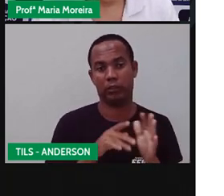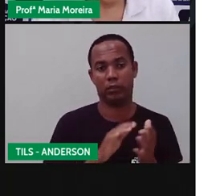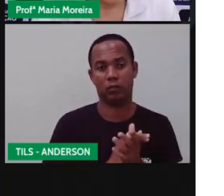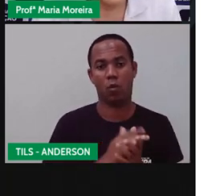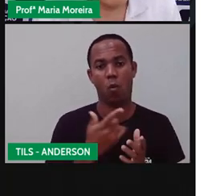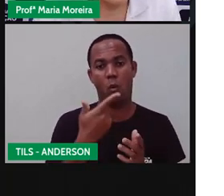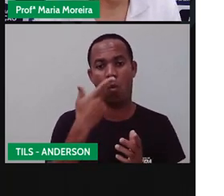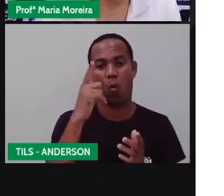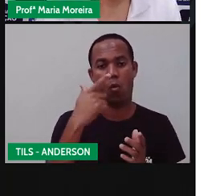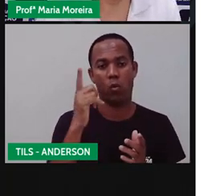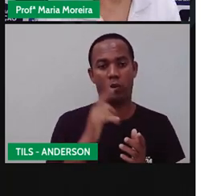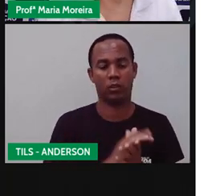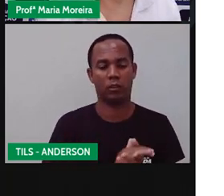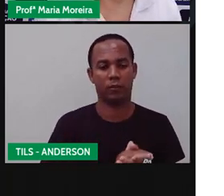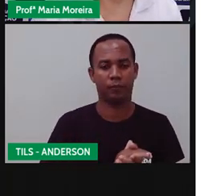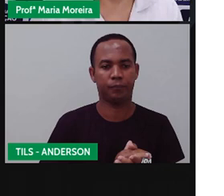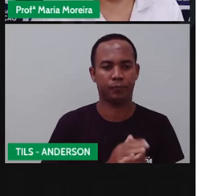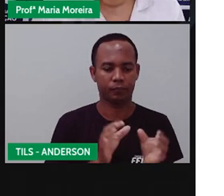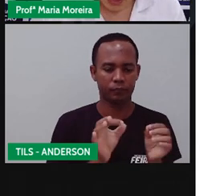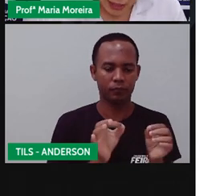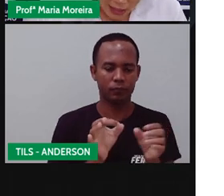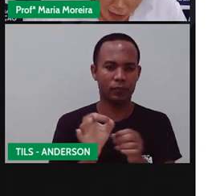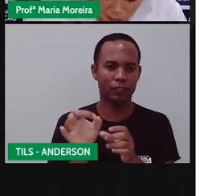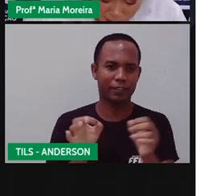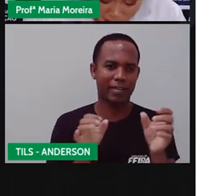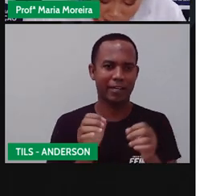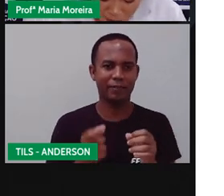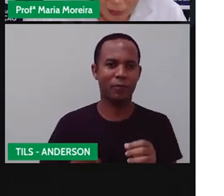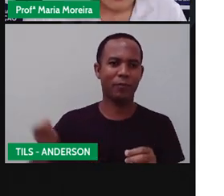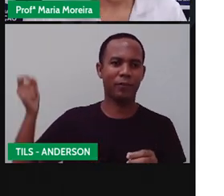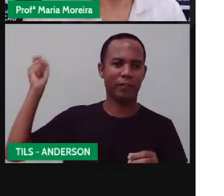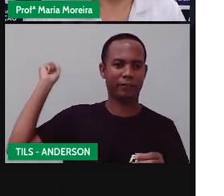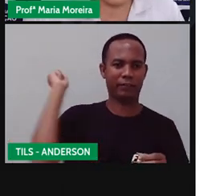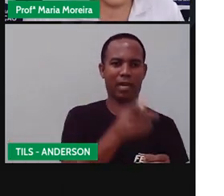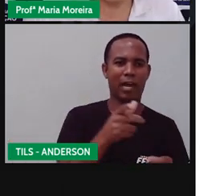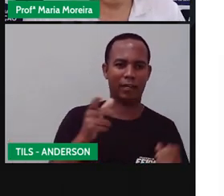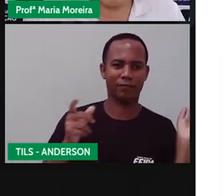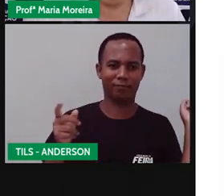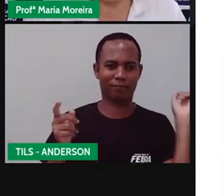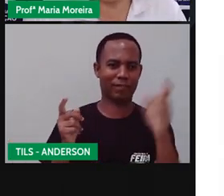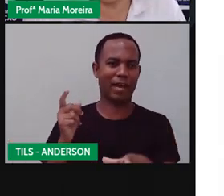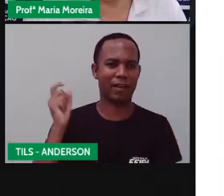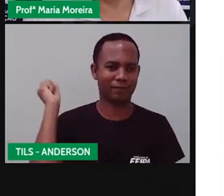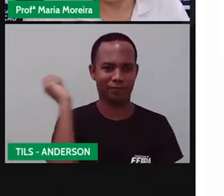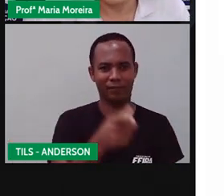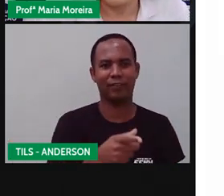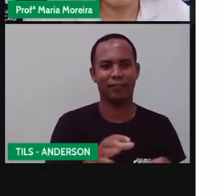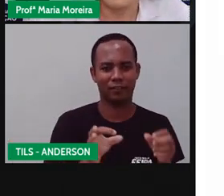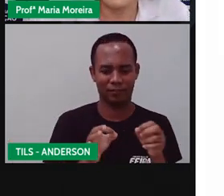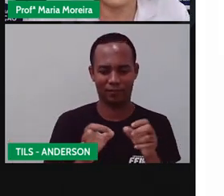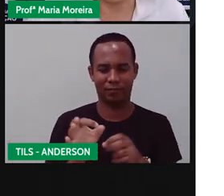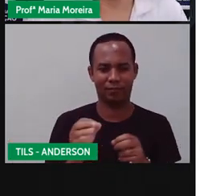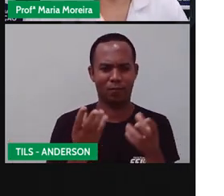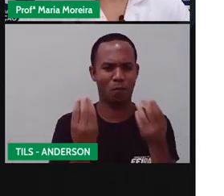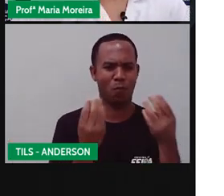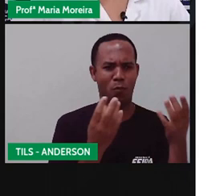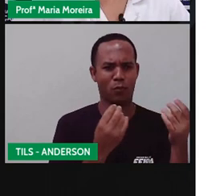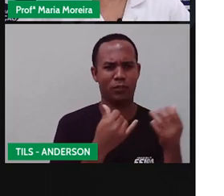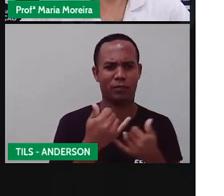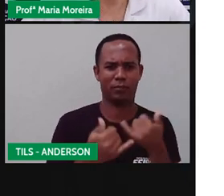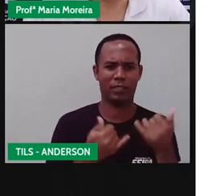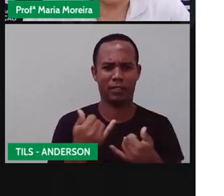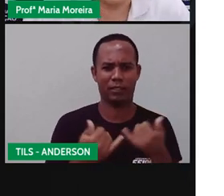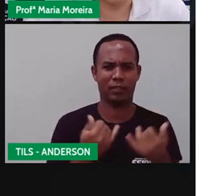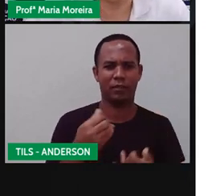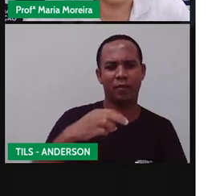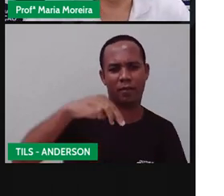Outra coisa, a mamona, já brincou de mamona, Anderson? Guerra de mamona, mamona? Pois é, a